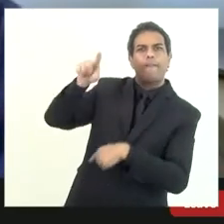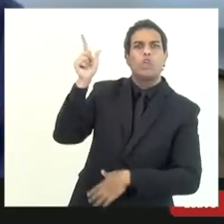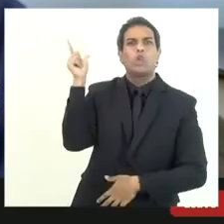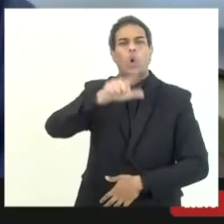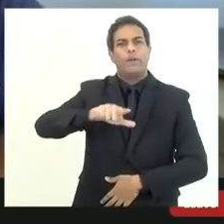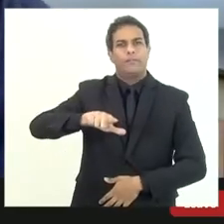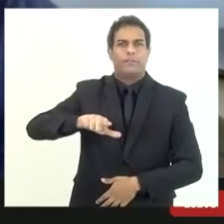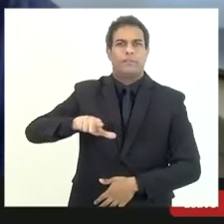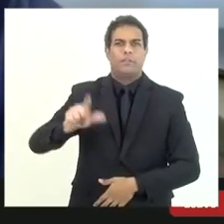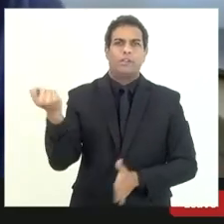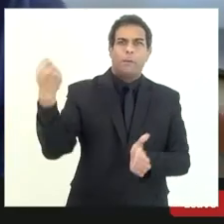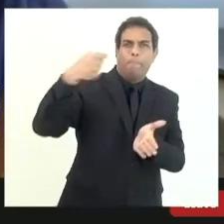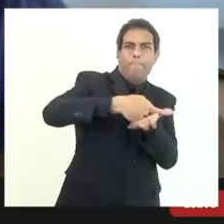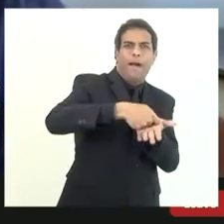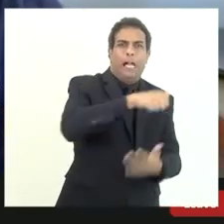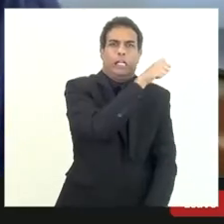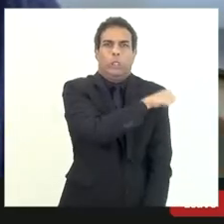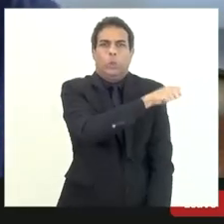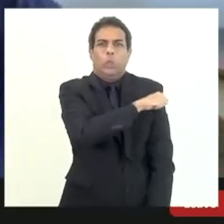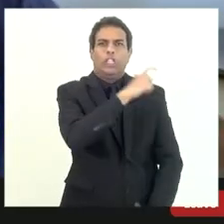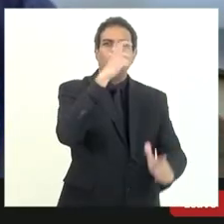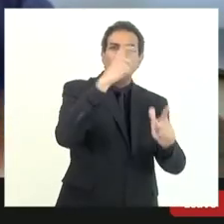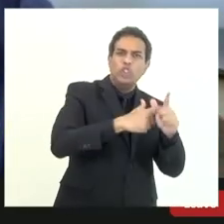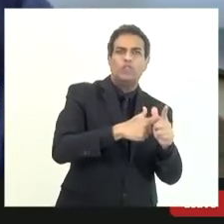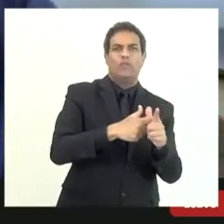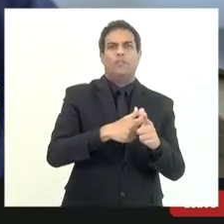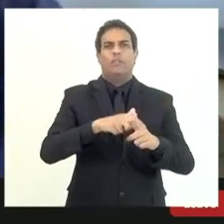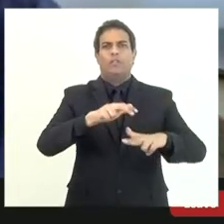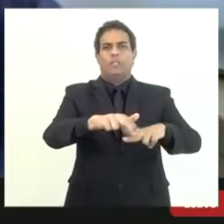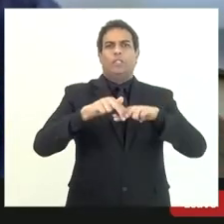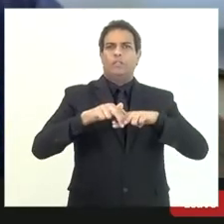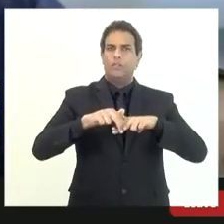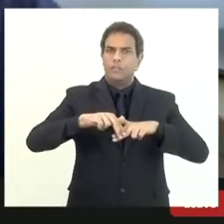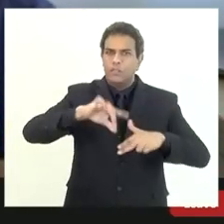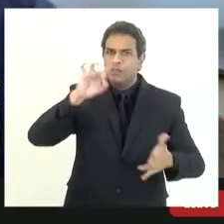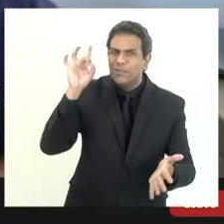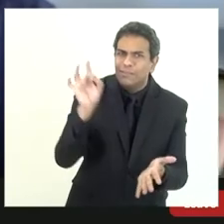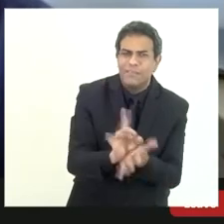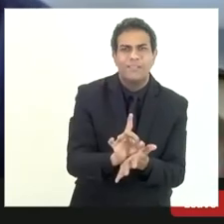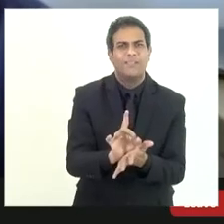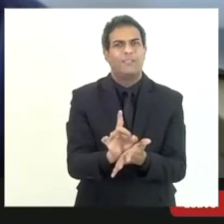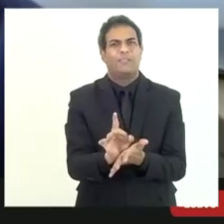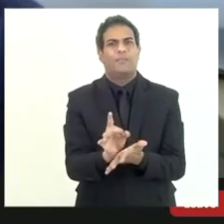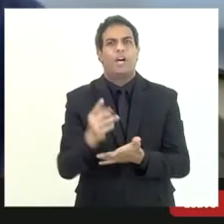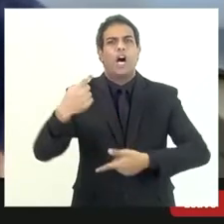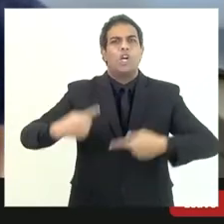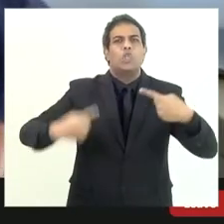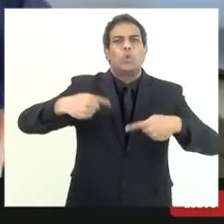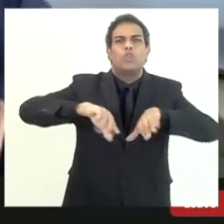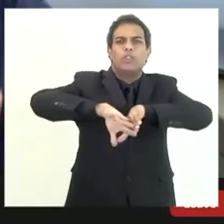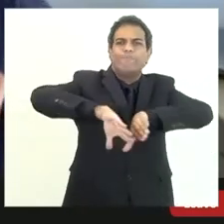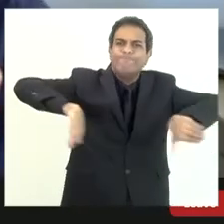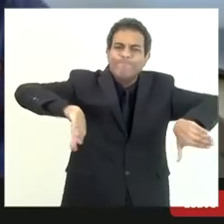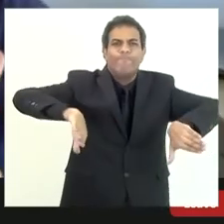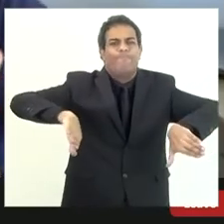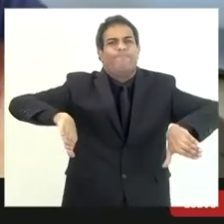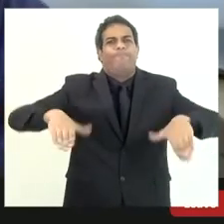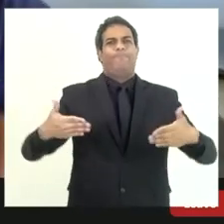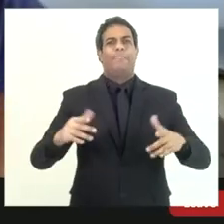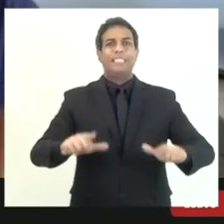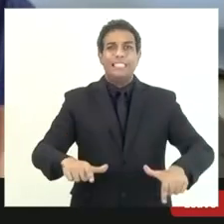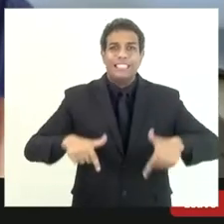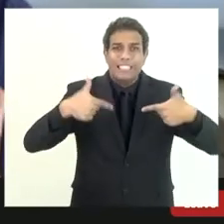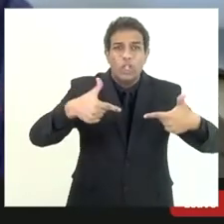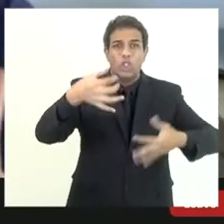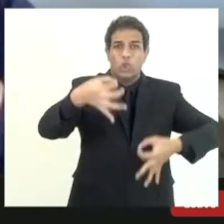daquilo que realmente não haja margem mais de discussão porque as ações